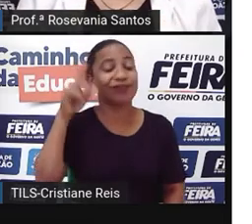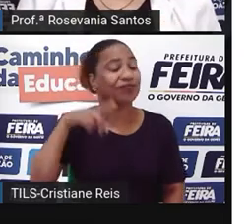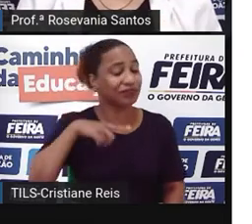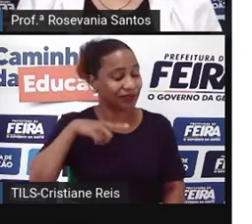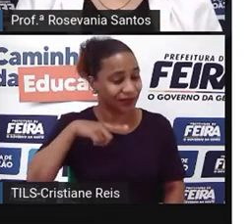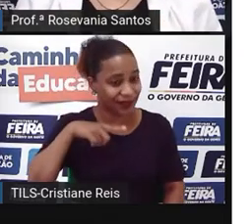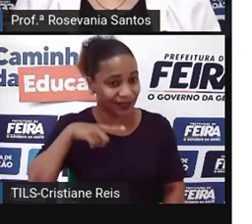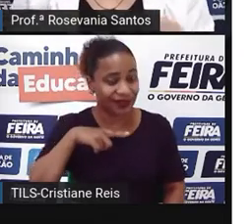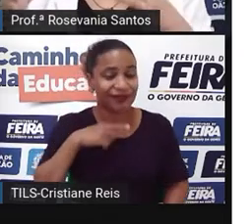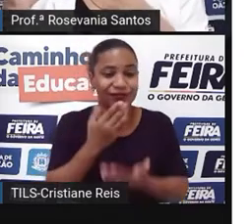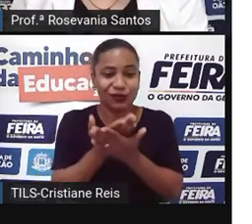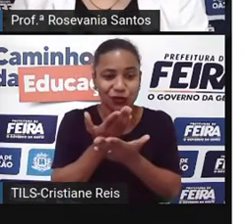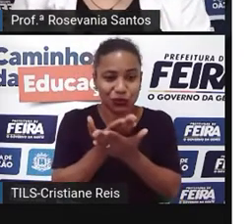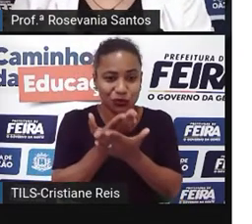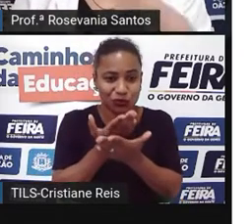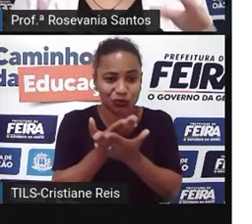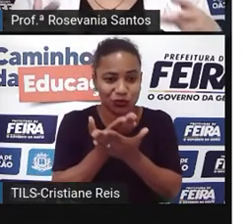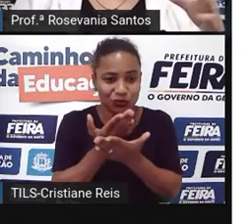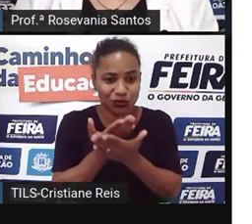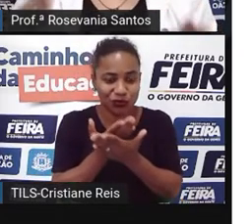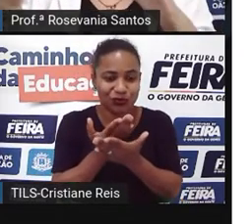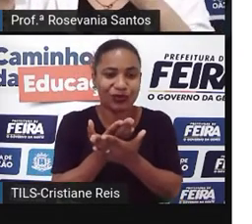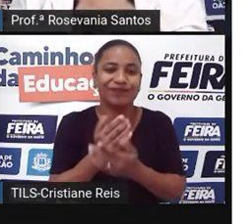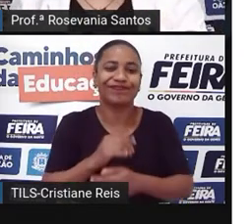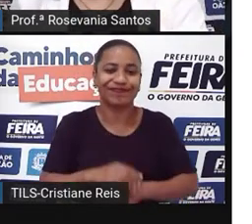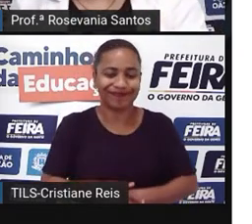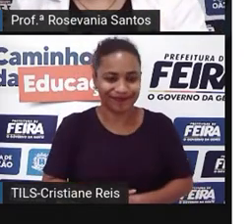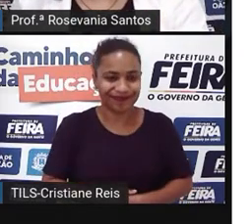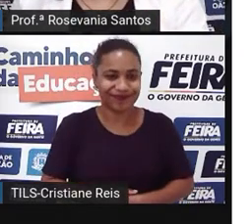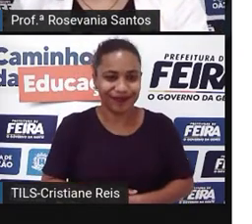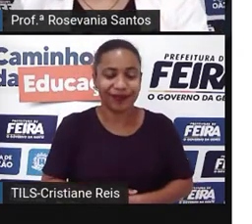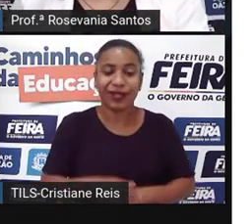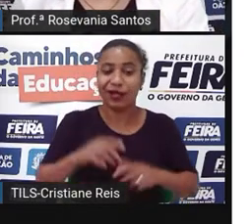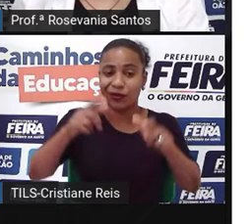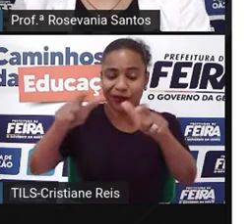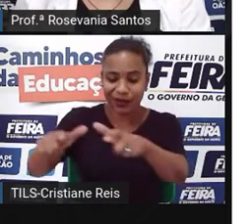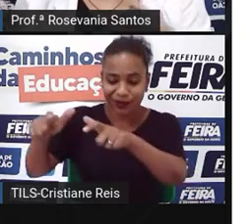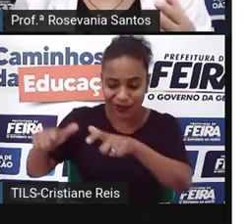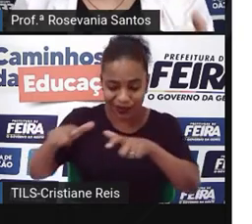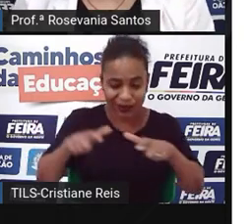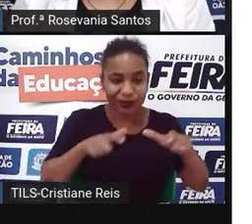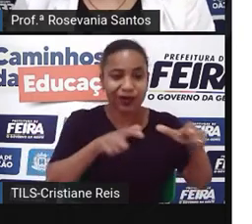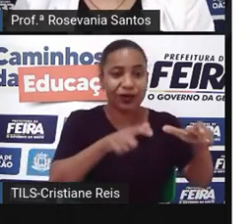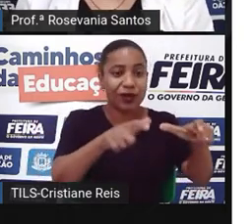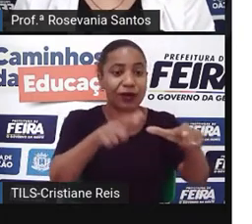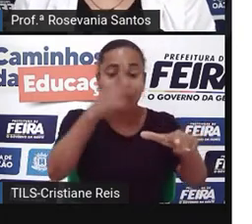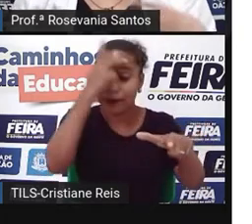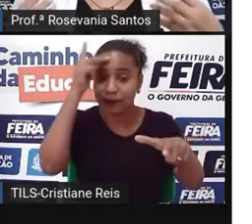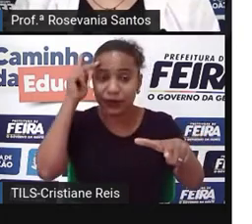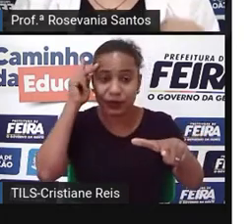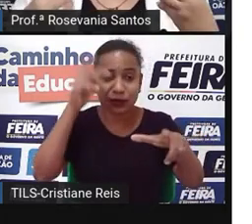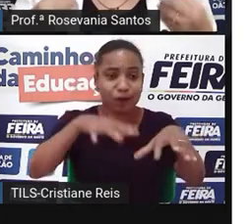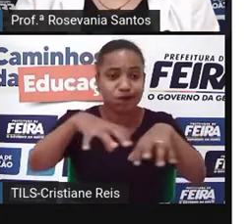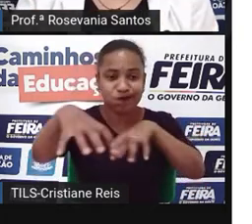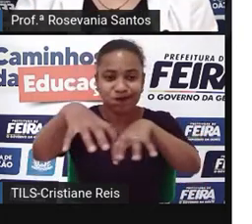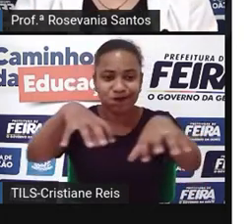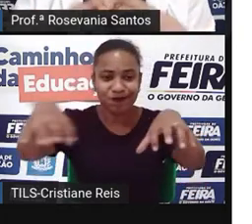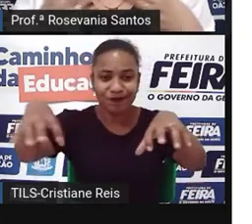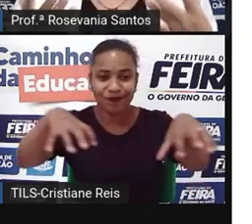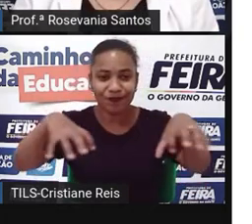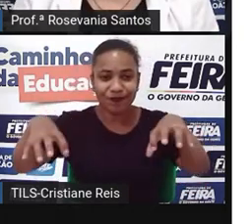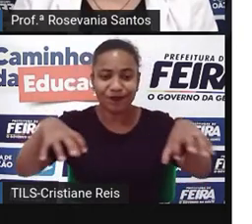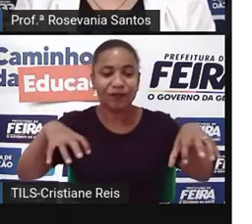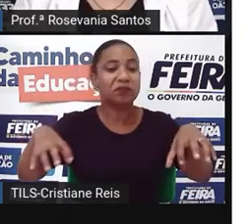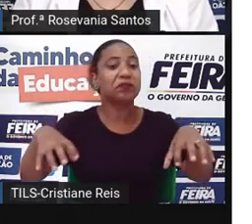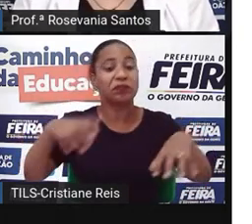quatrocentos milhões de habitantes, que estão distribuídos mais ou menos 135 habitantes por quilômetro quadrado, e quase que